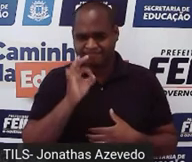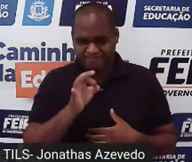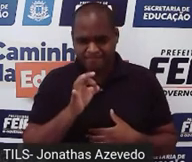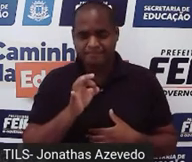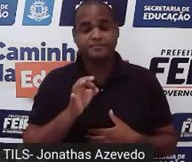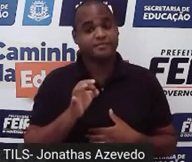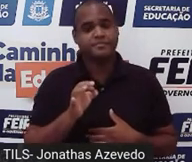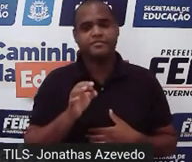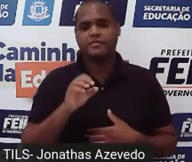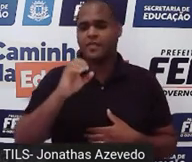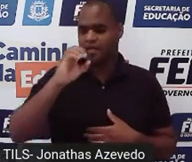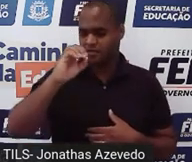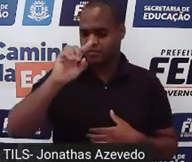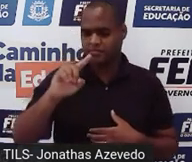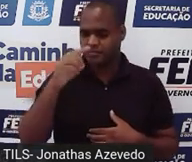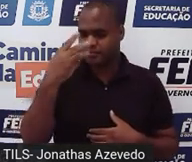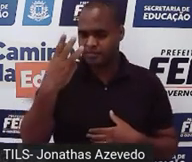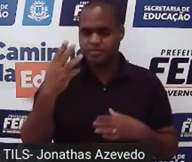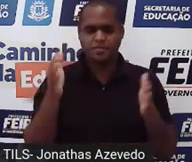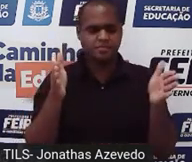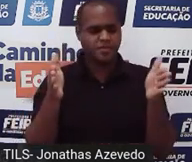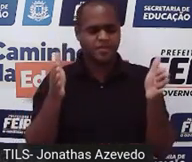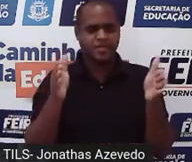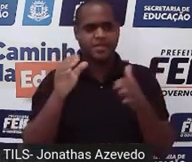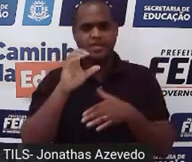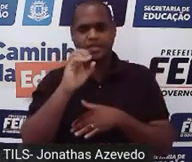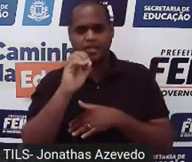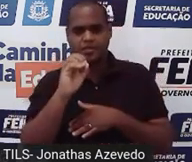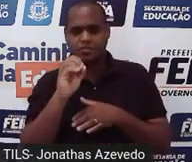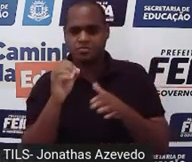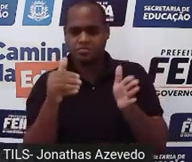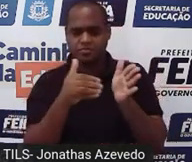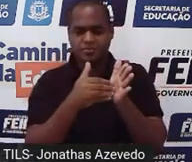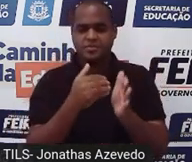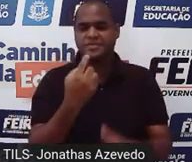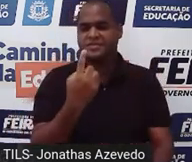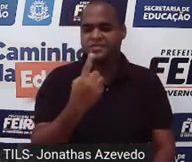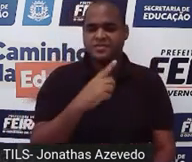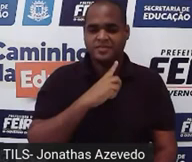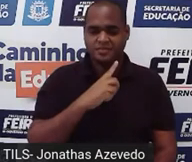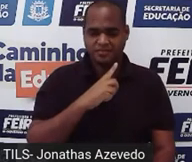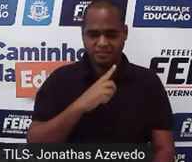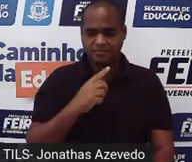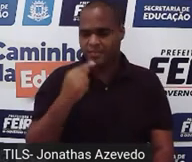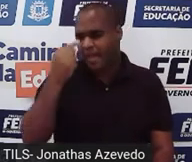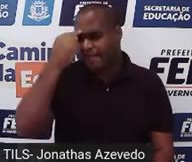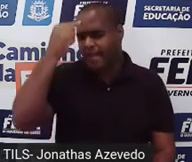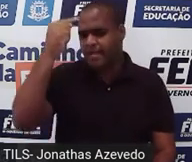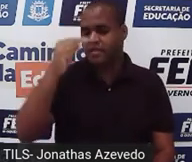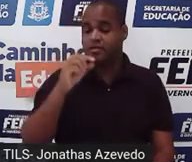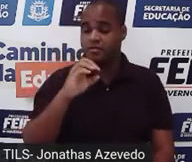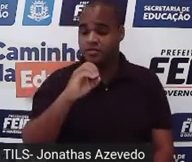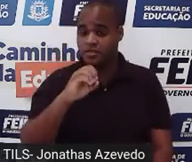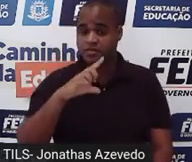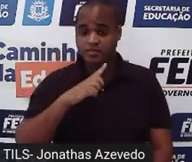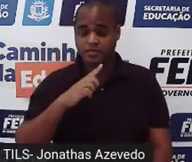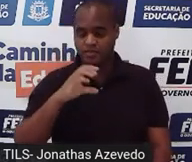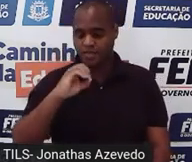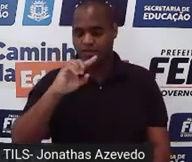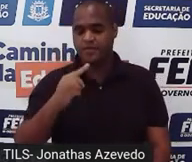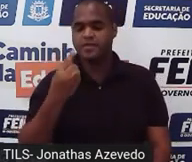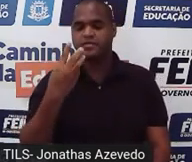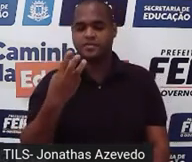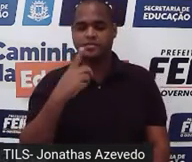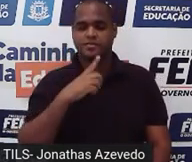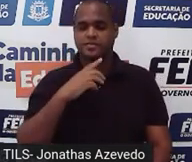Por que que 0,3 está entre 0 e 1? Pense em 0 reais e 1 real. 0,3, vamos imaginar como